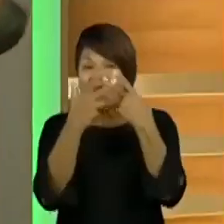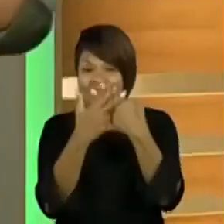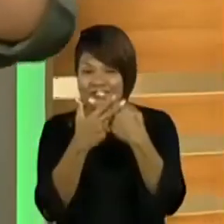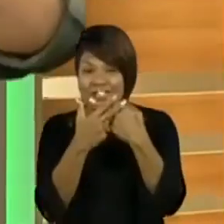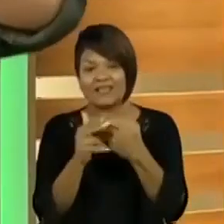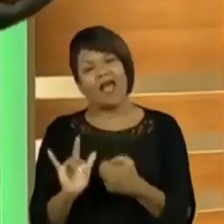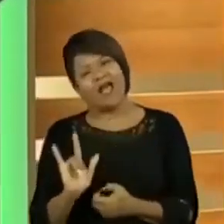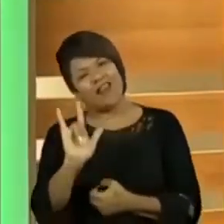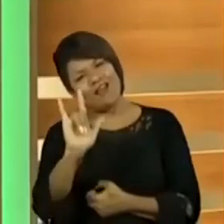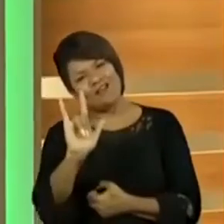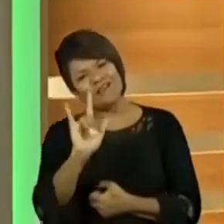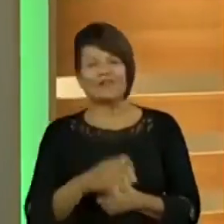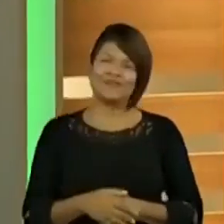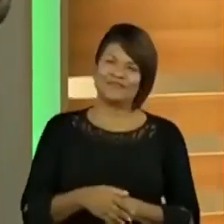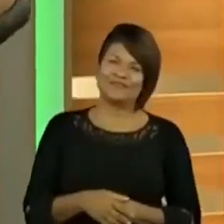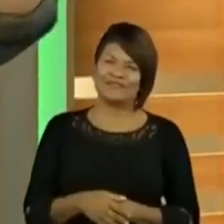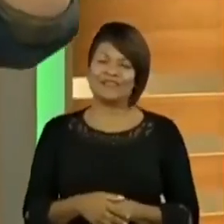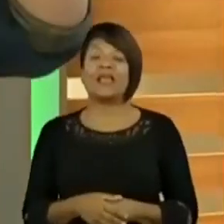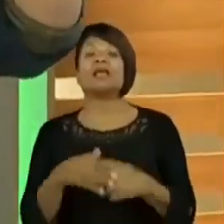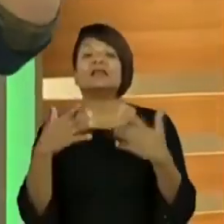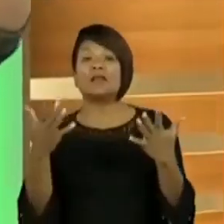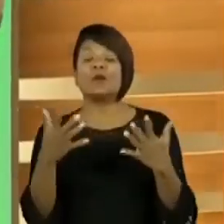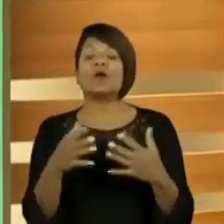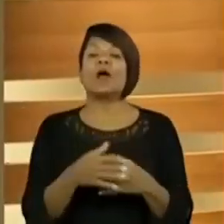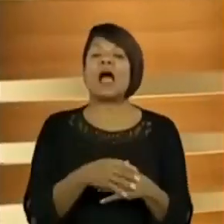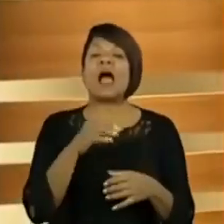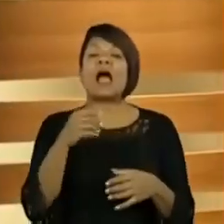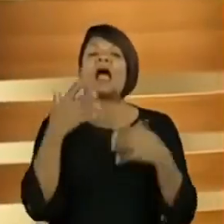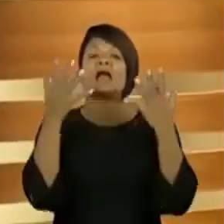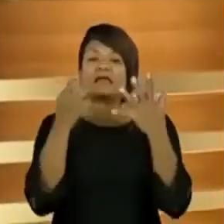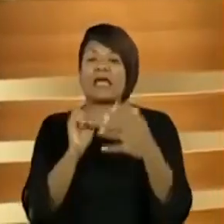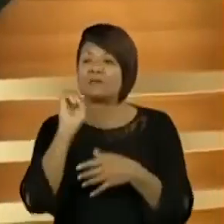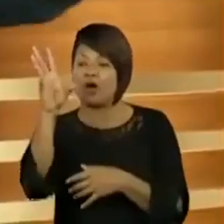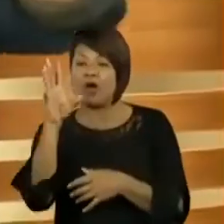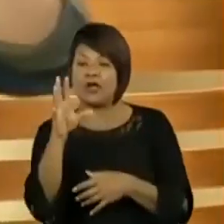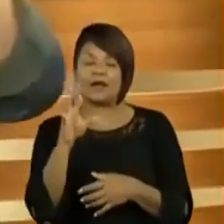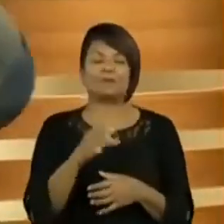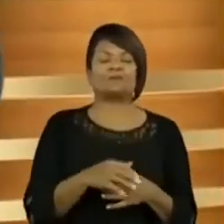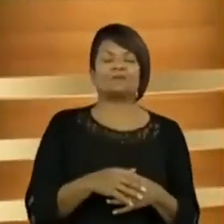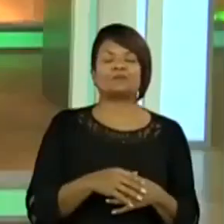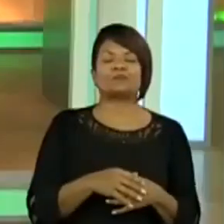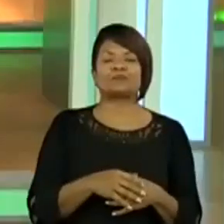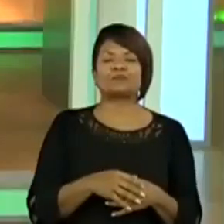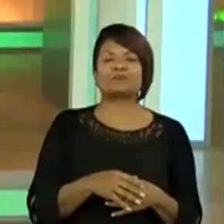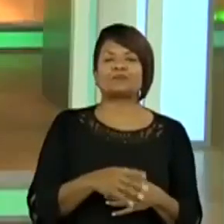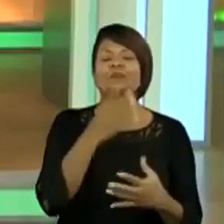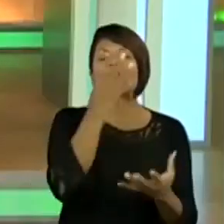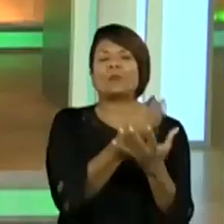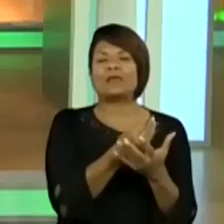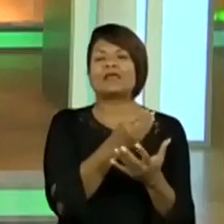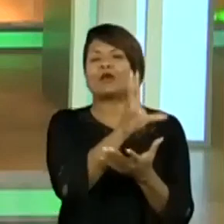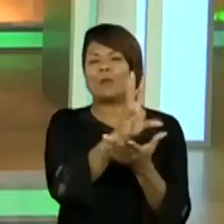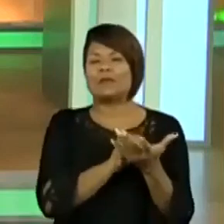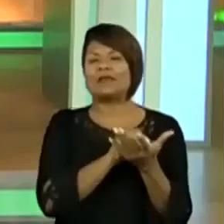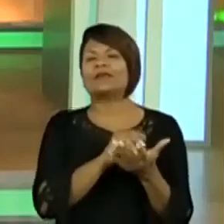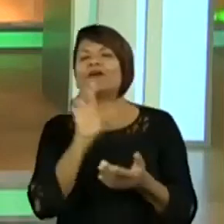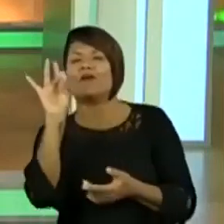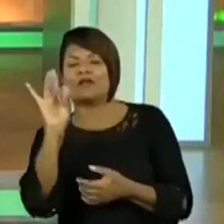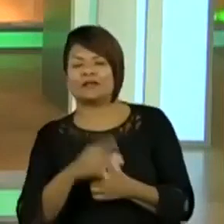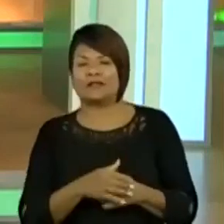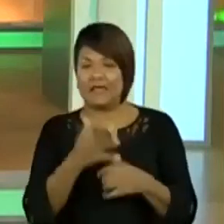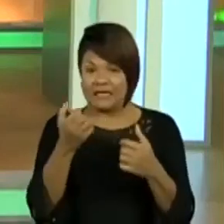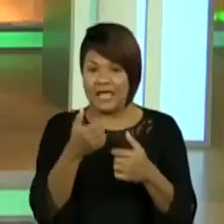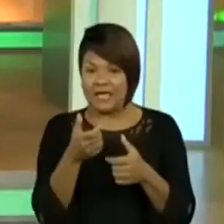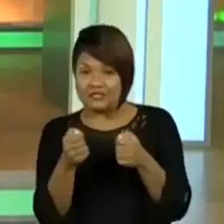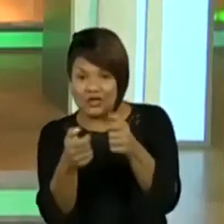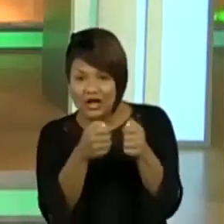tá vendo? Agora a galera já está mudando. Antes era, quem quer ir embora, copia e cola. Quem quer jogar Free Fire, copia e cola. E veio